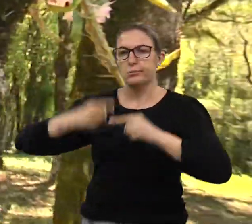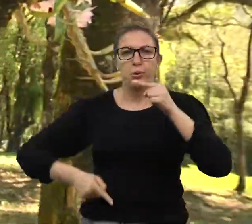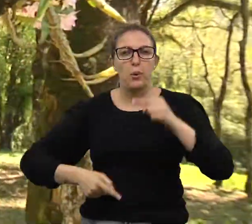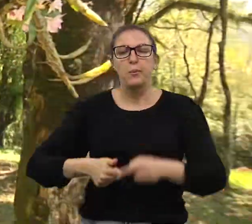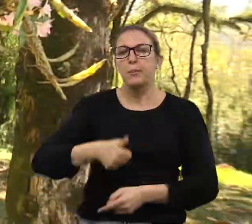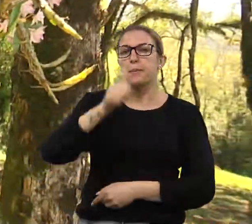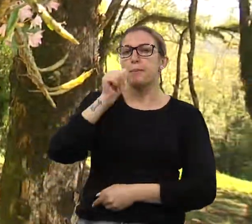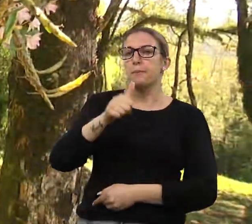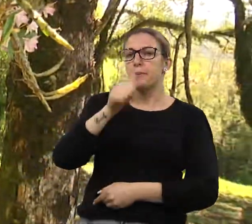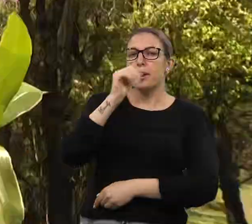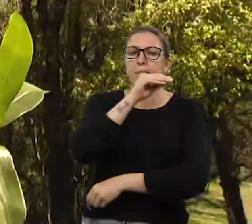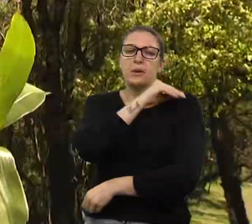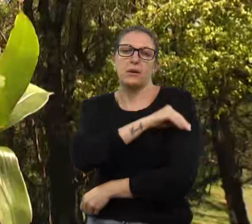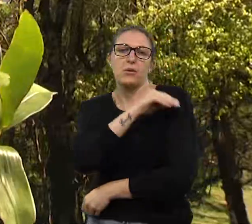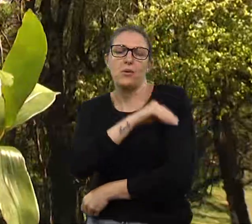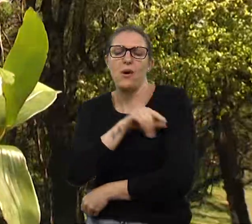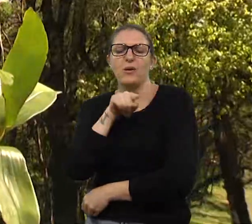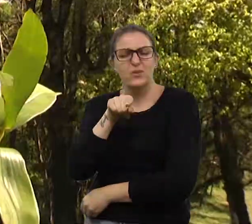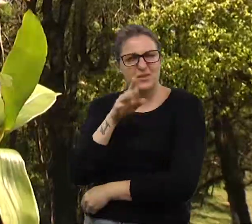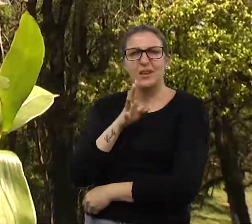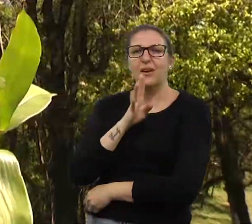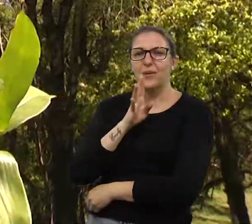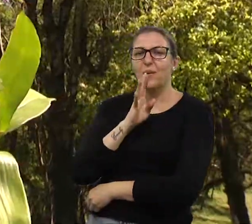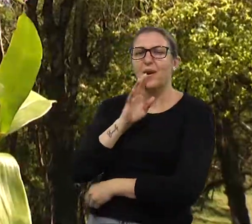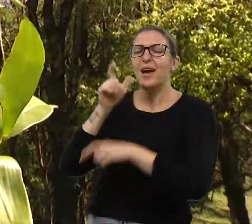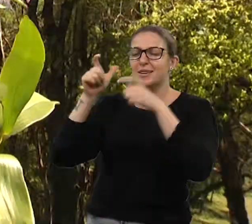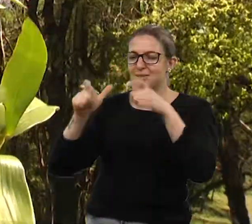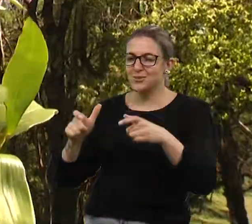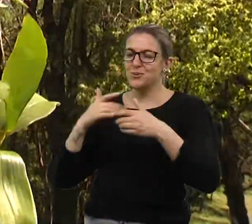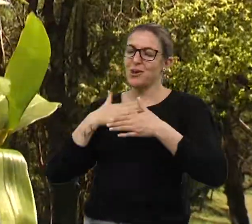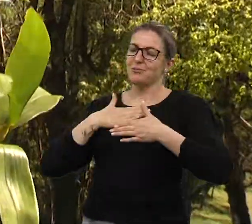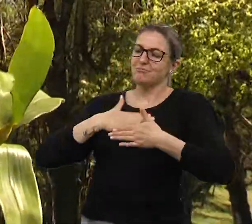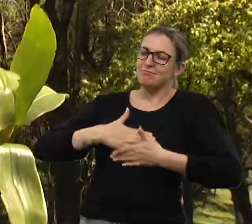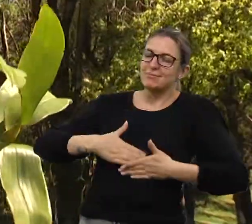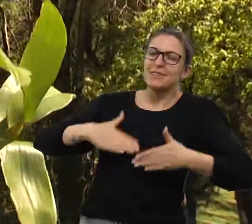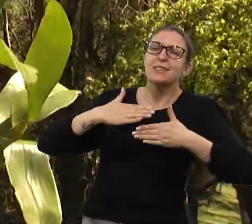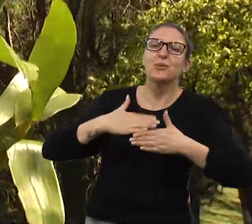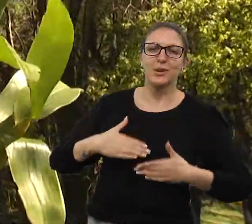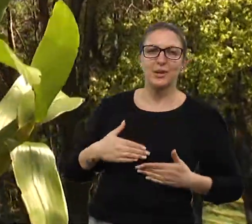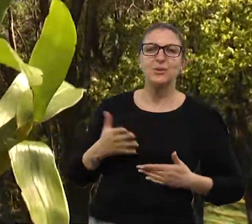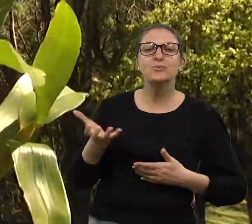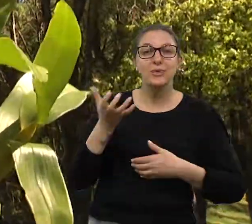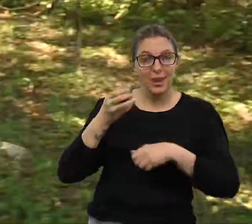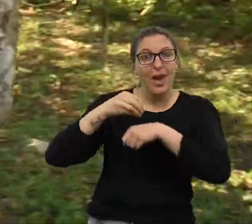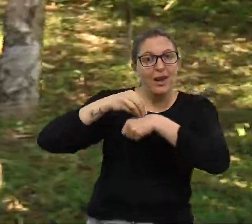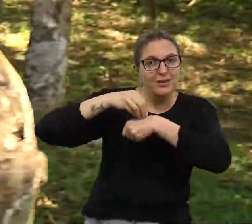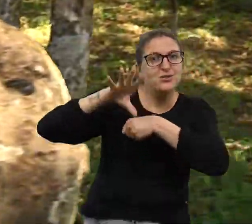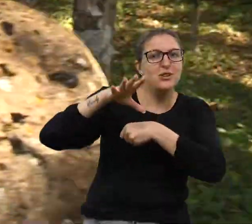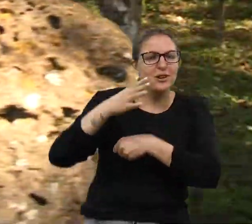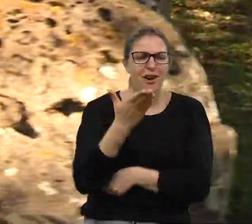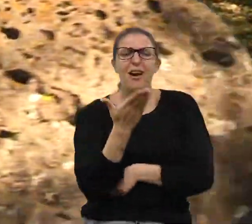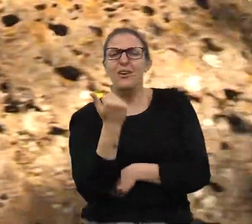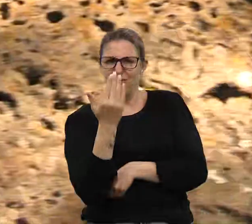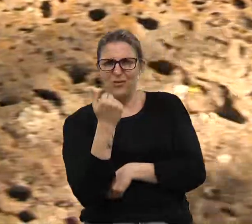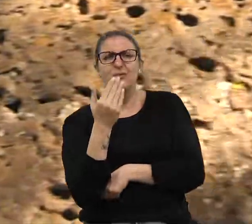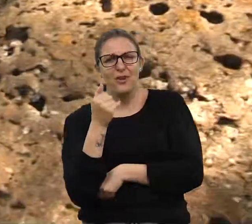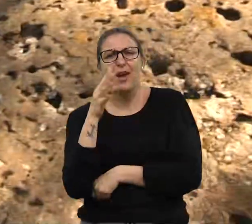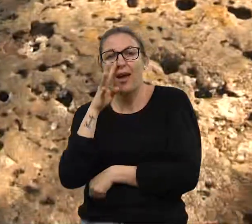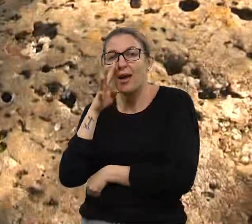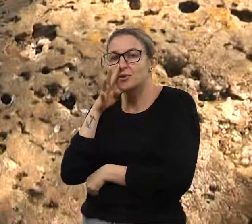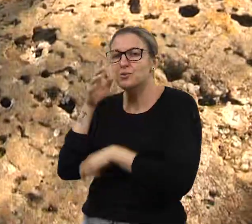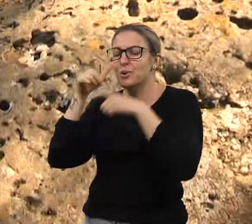bebidas alcoólicas. E você, já conhece esse paraíso de tranquilidade? Quer uma dica?